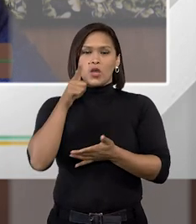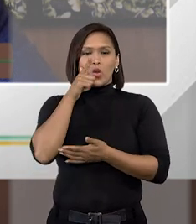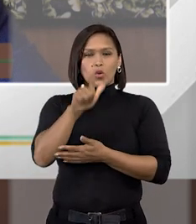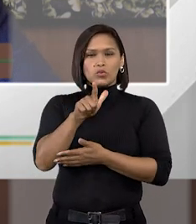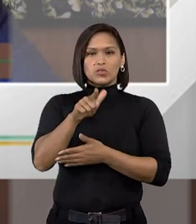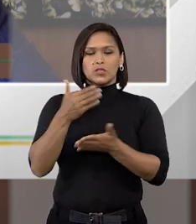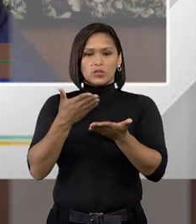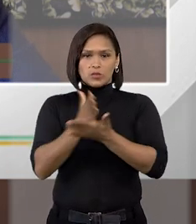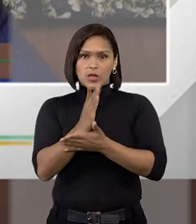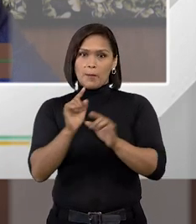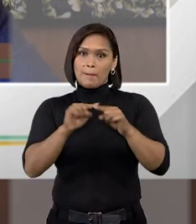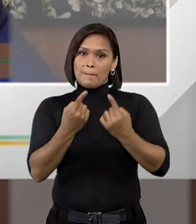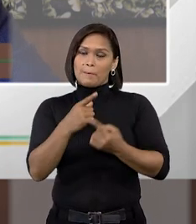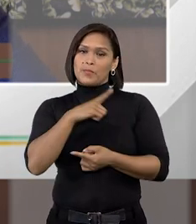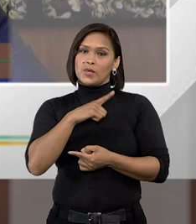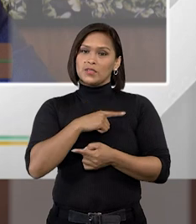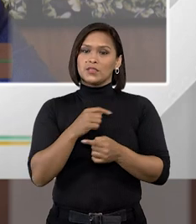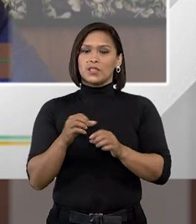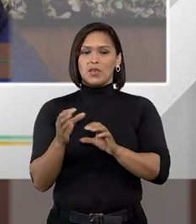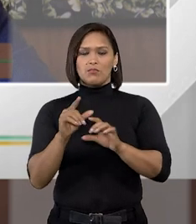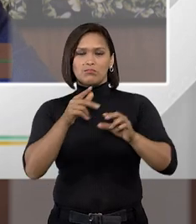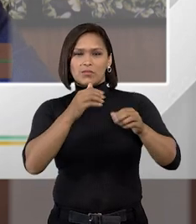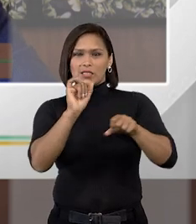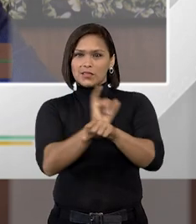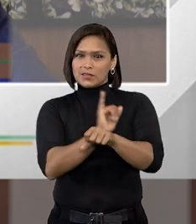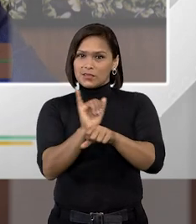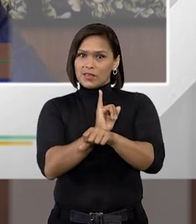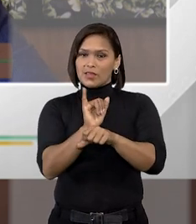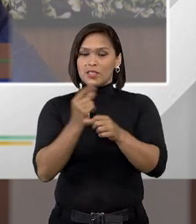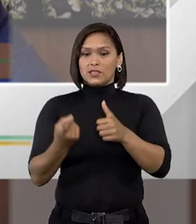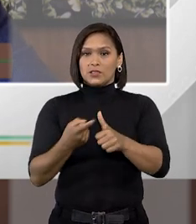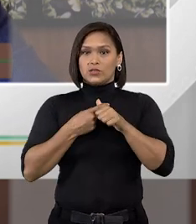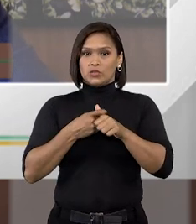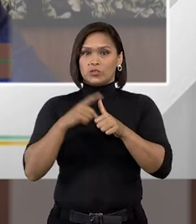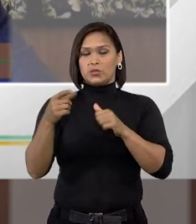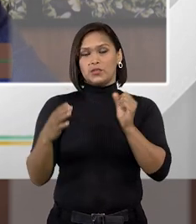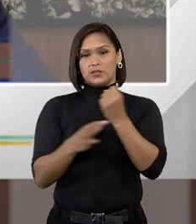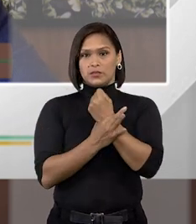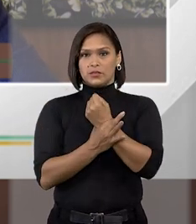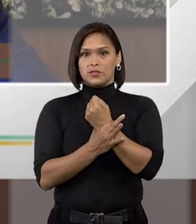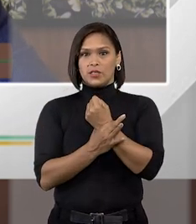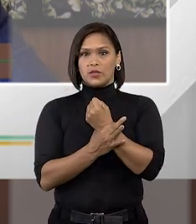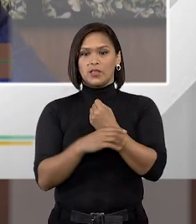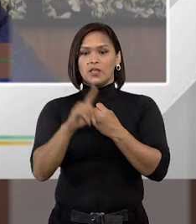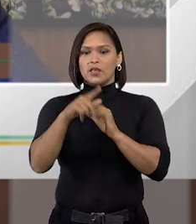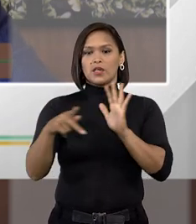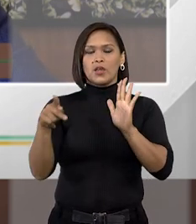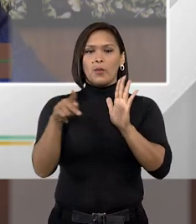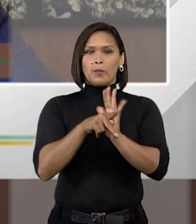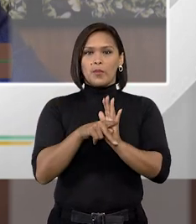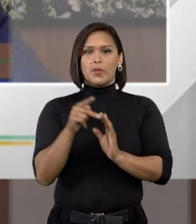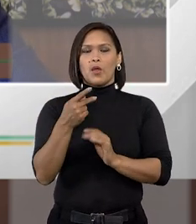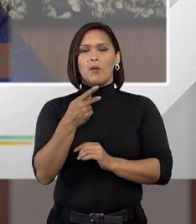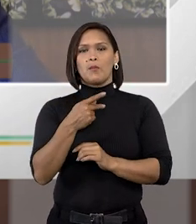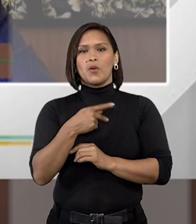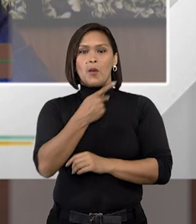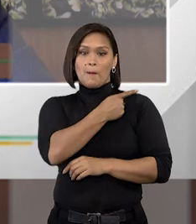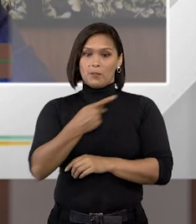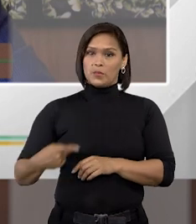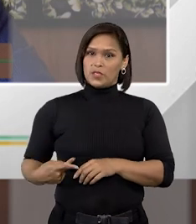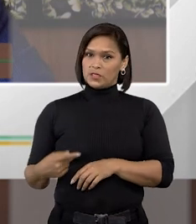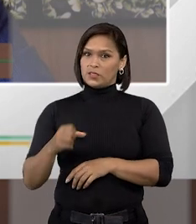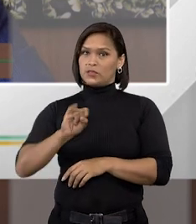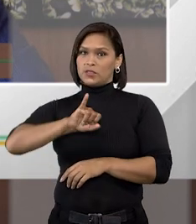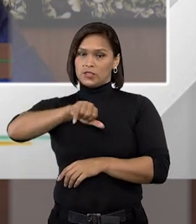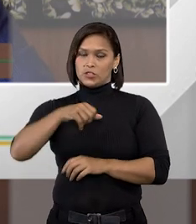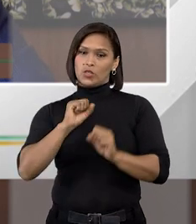provimento só que existe um mecanismo que se chama suspensão de segurança que é o próprio presidente do tribunal quem